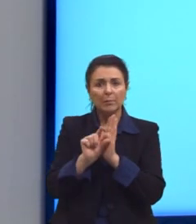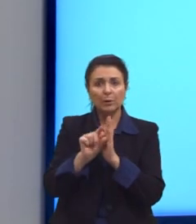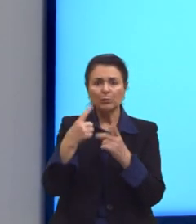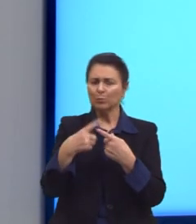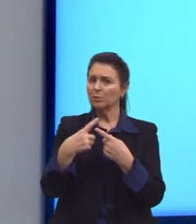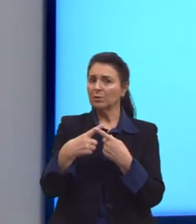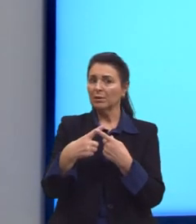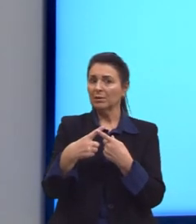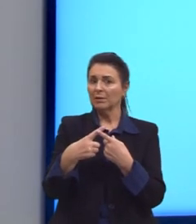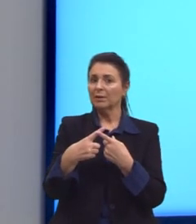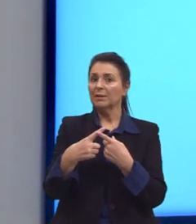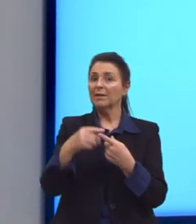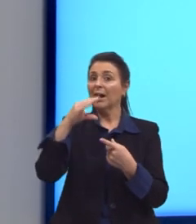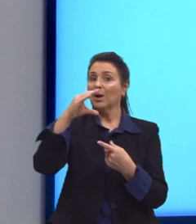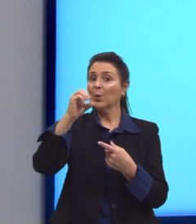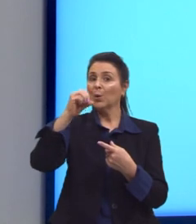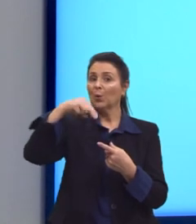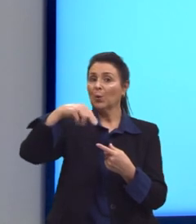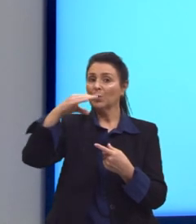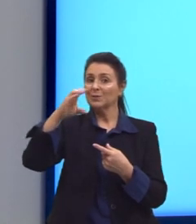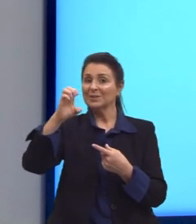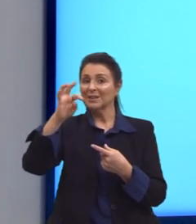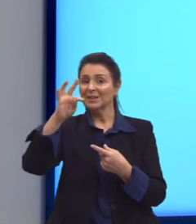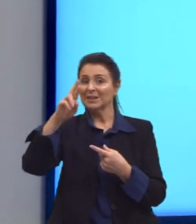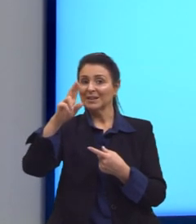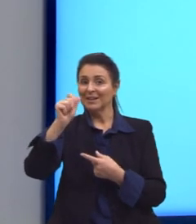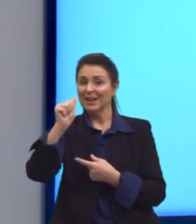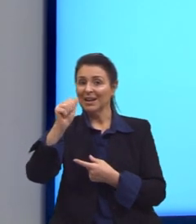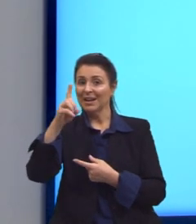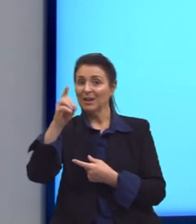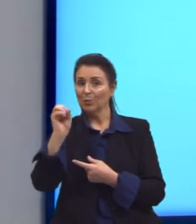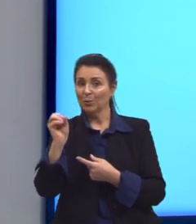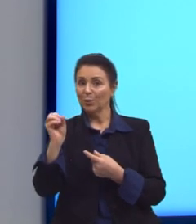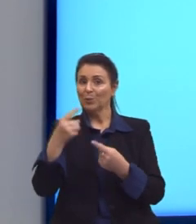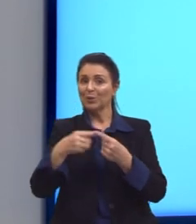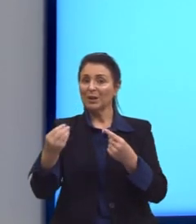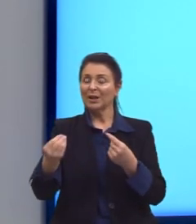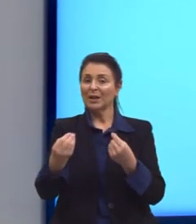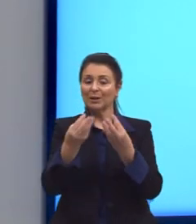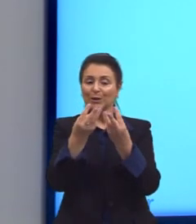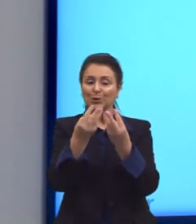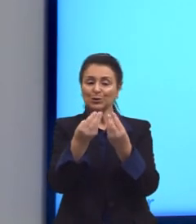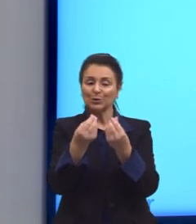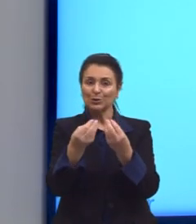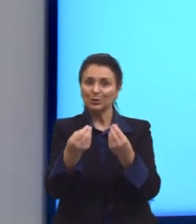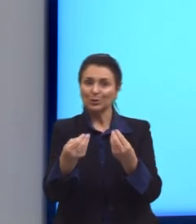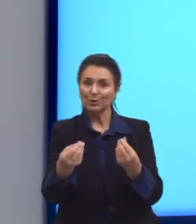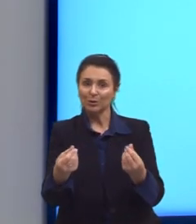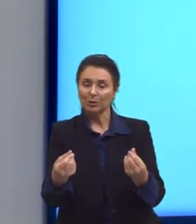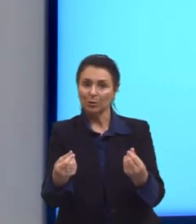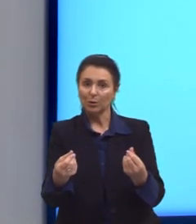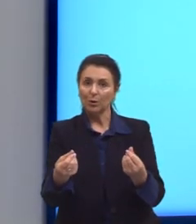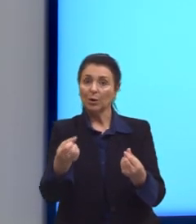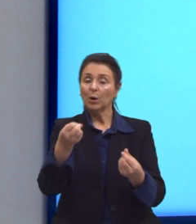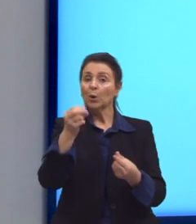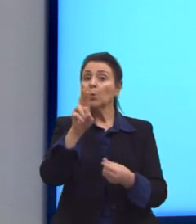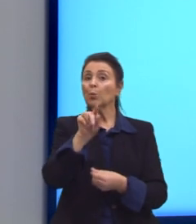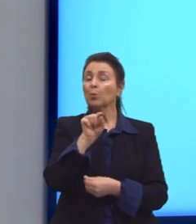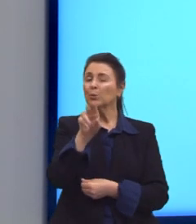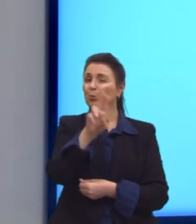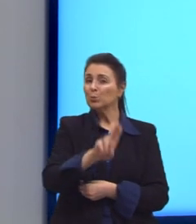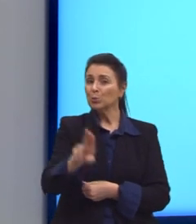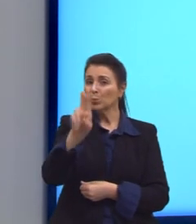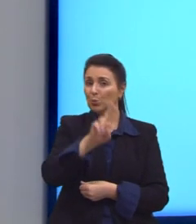Depende da quantidade de roupa. Mas a gente vai estar fazendo uma diluição, tá? Por quê? Ao adicionar o